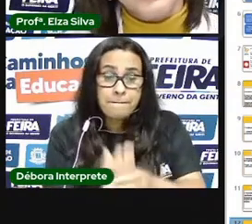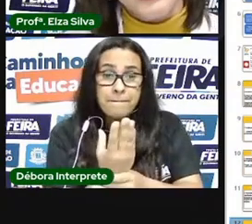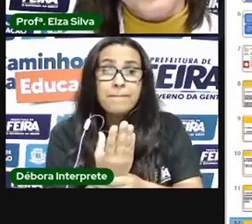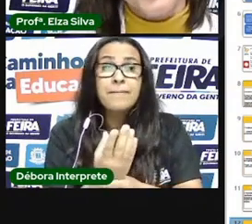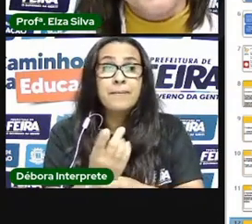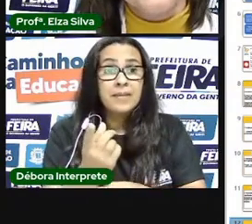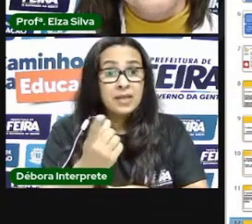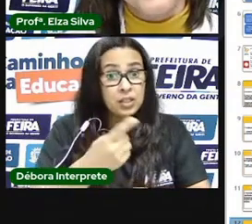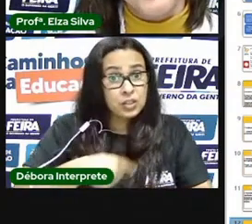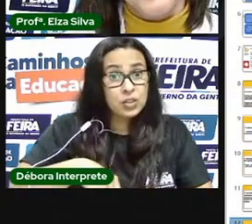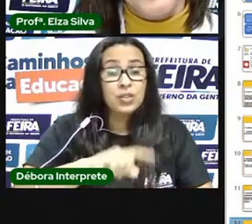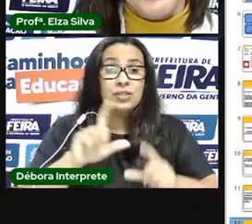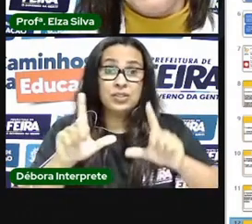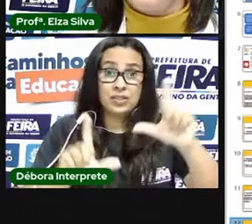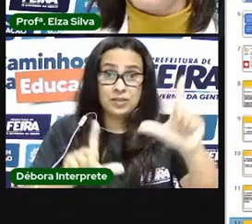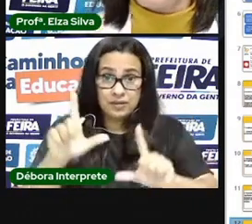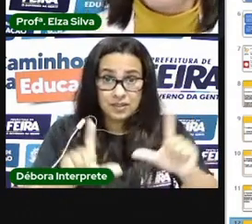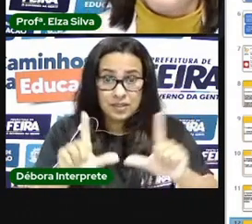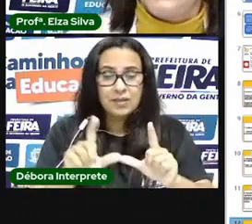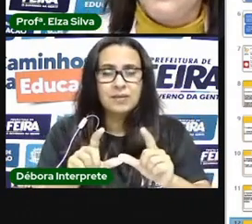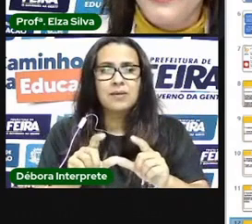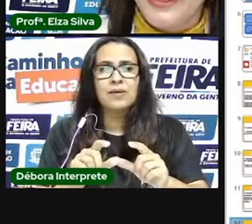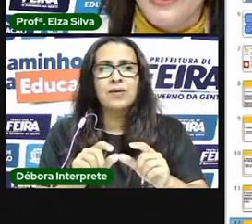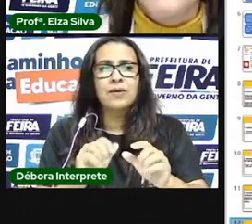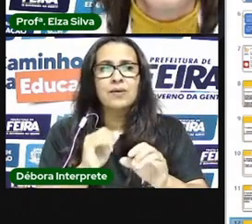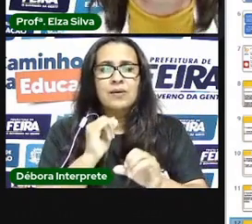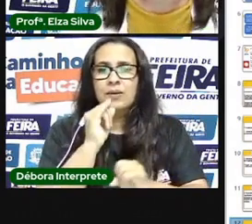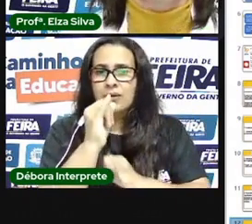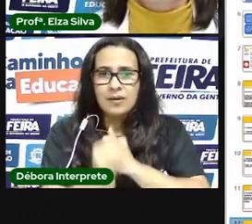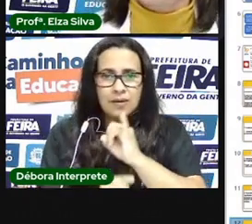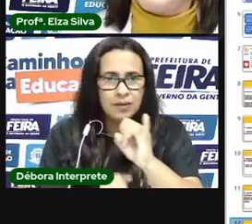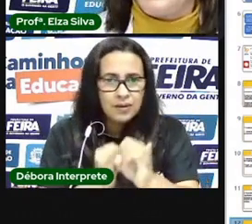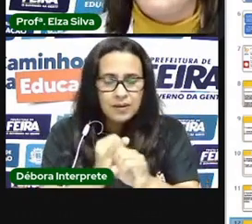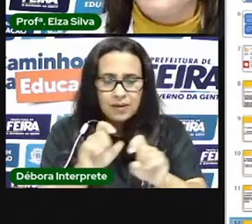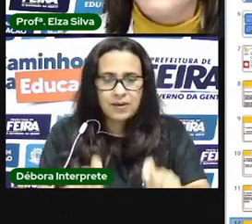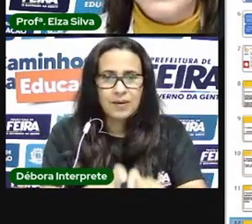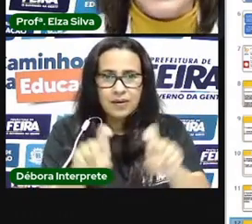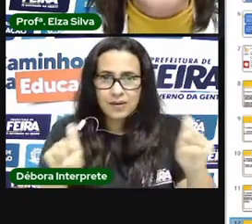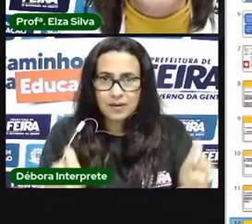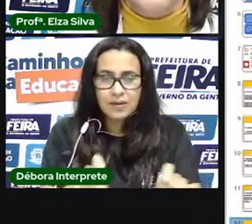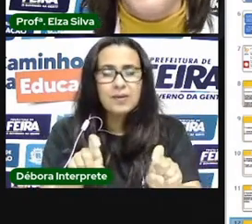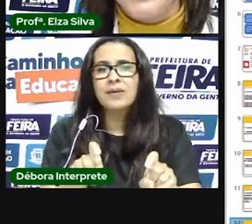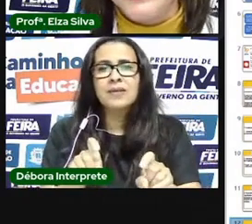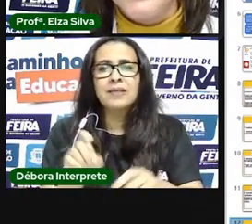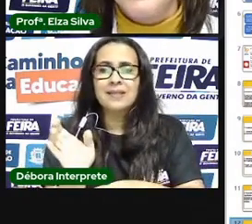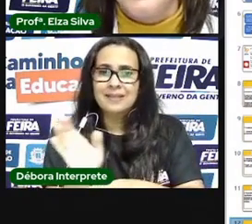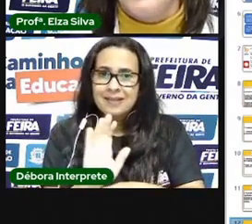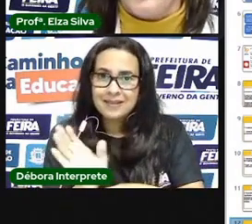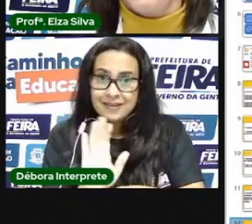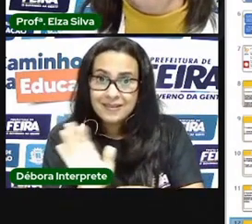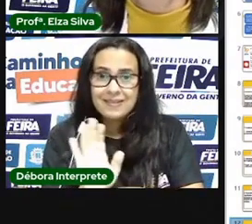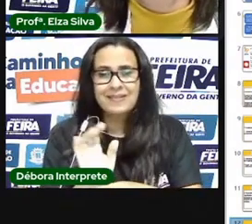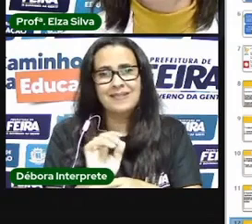e da internet então nós temos as telenovelas os seriados as séries